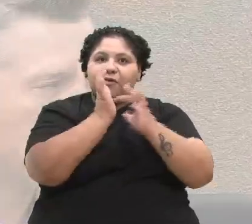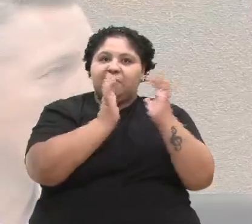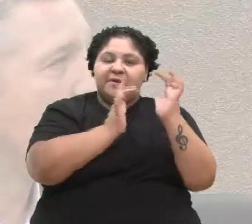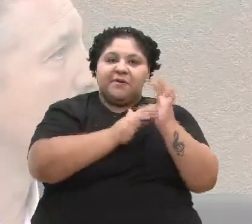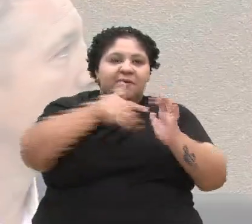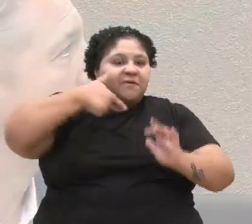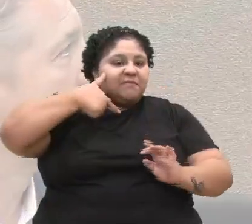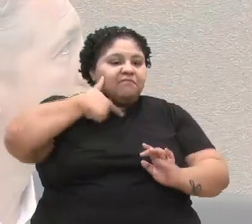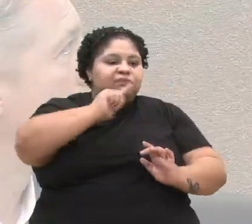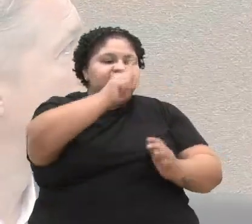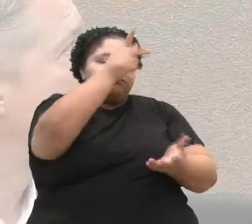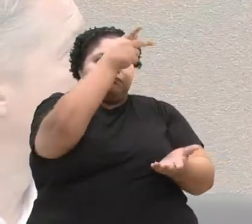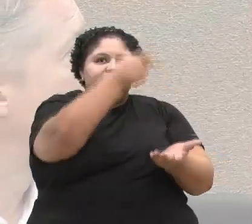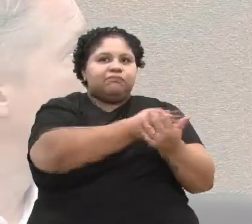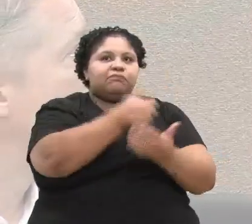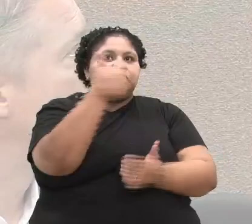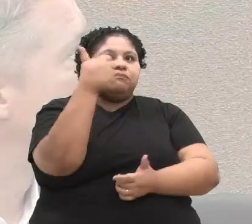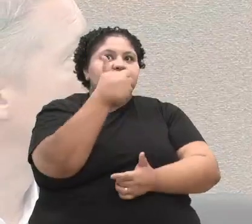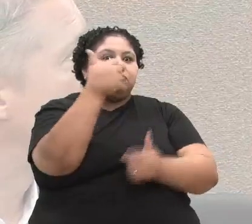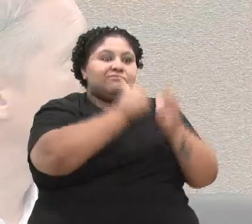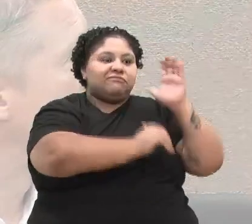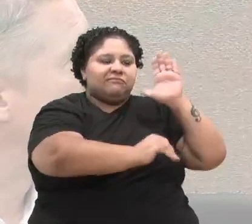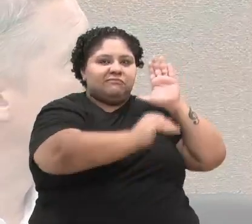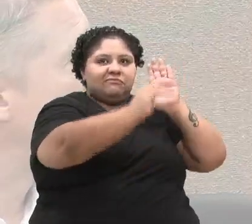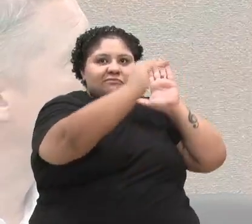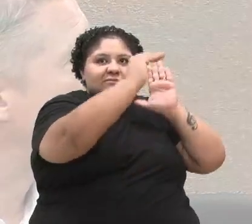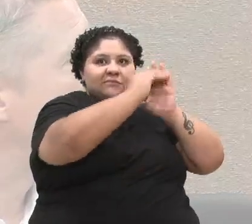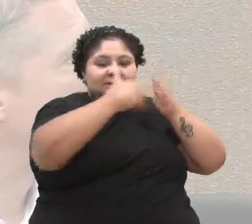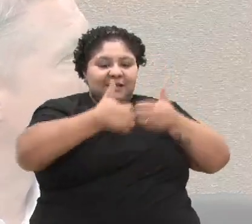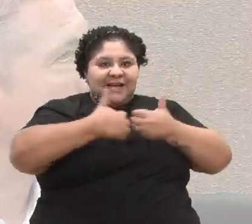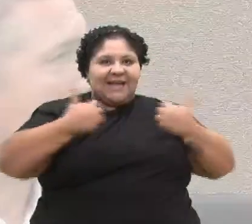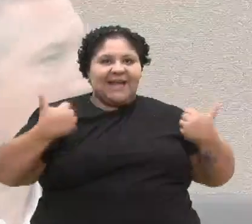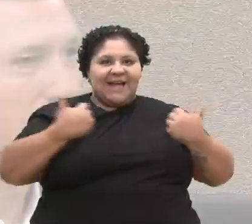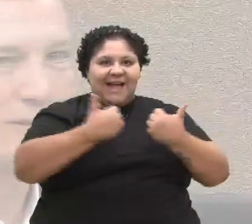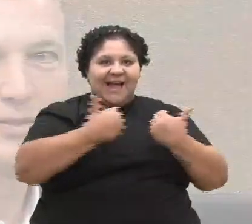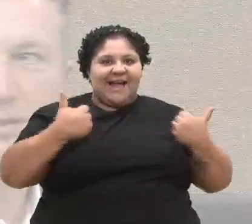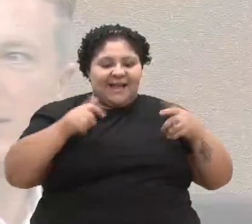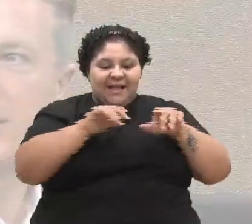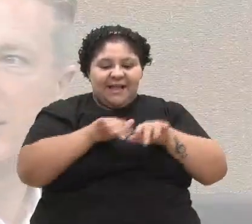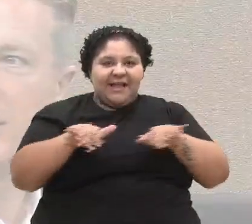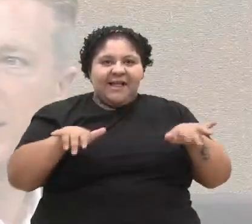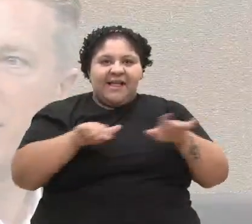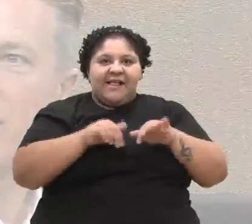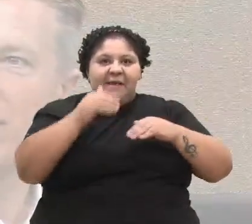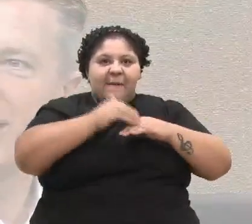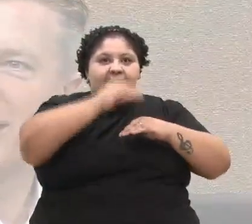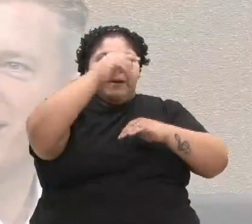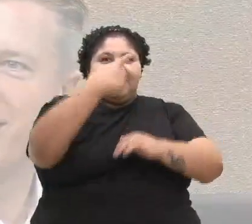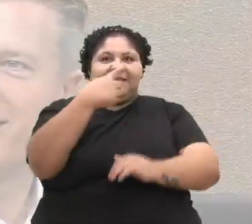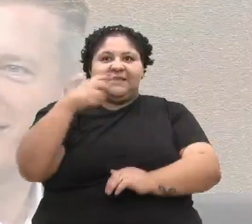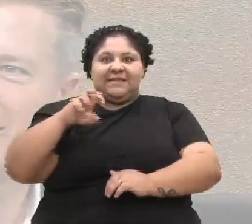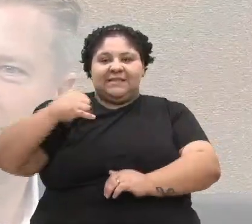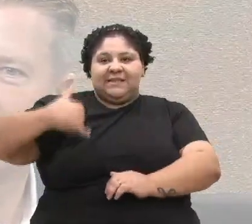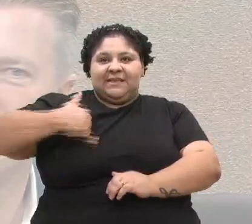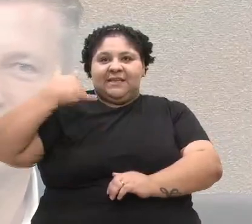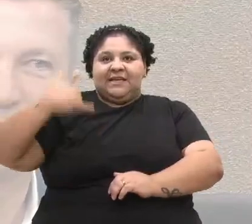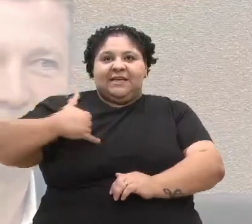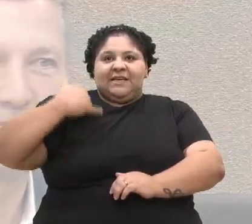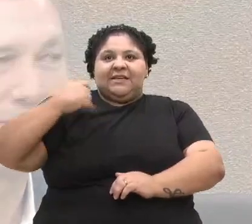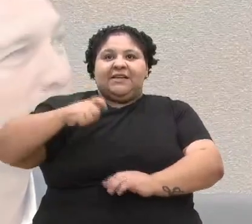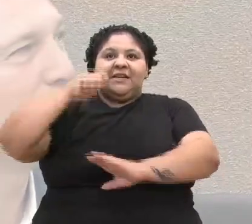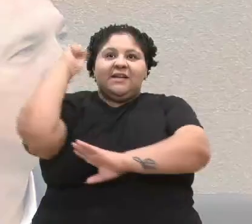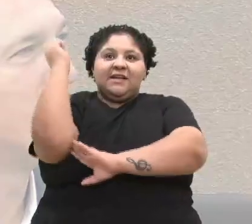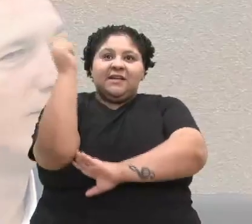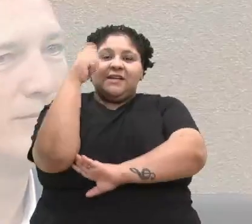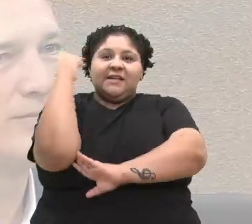a premiação, primeiro lugar, gaita piano, para mais de 15 anos no 44º Rodeio Crioulo Nacional